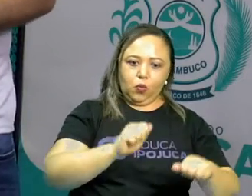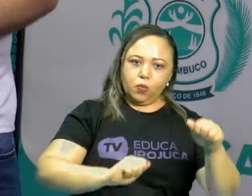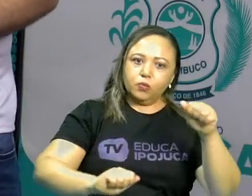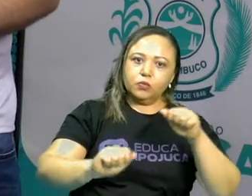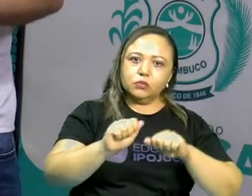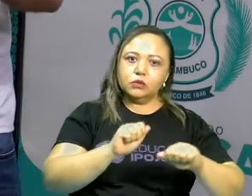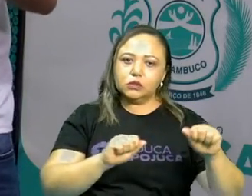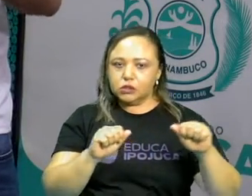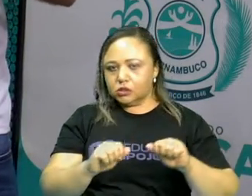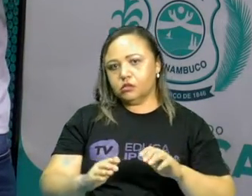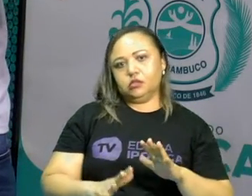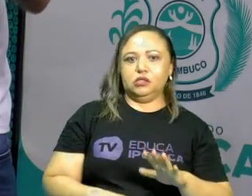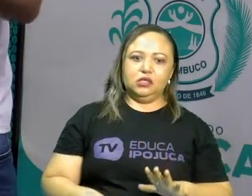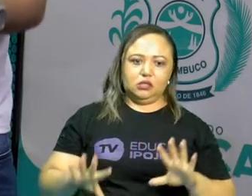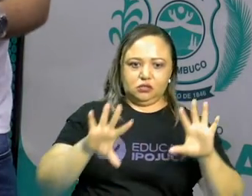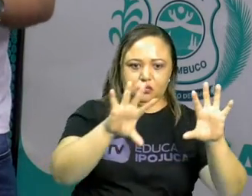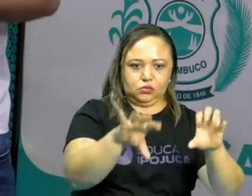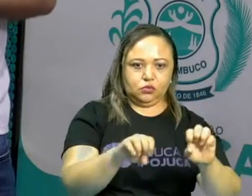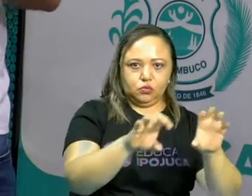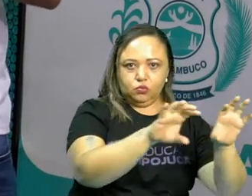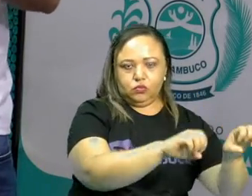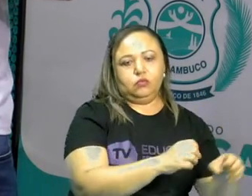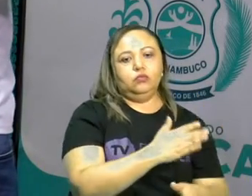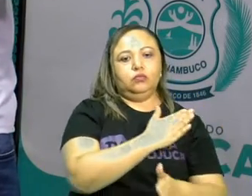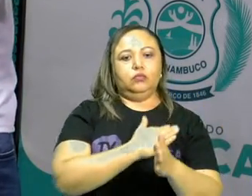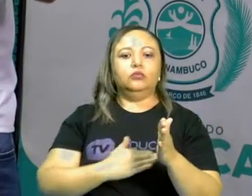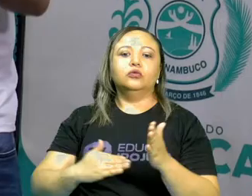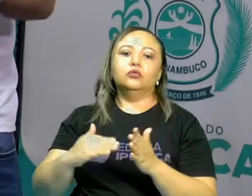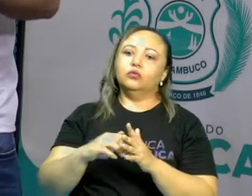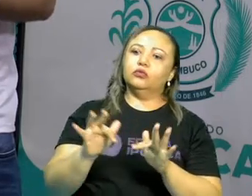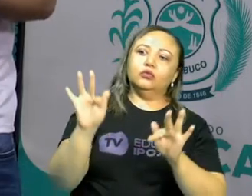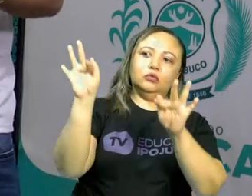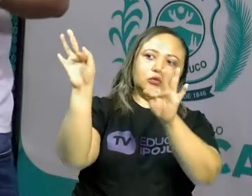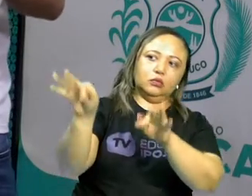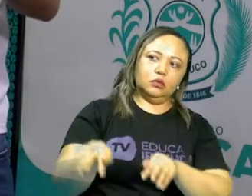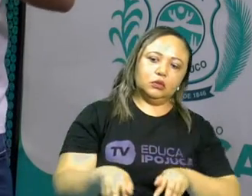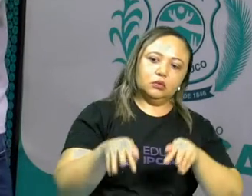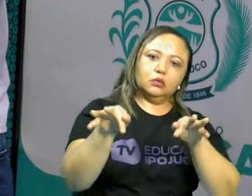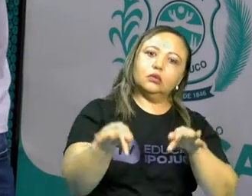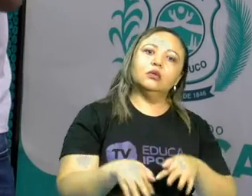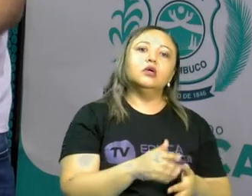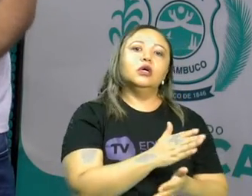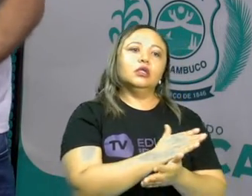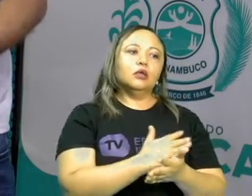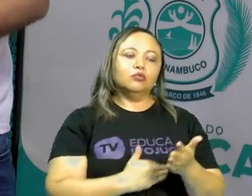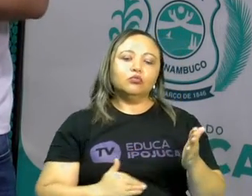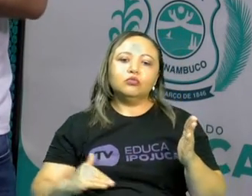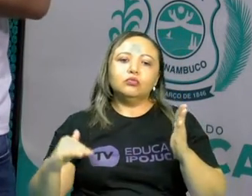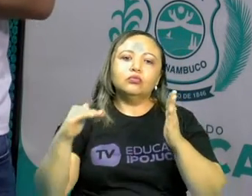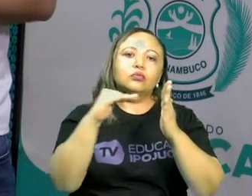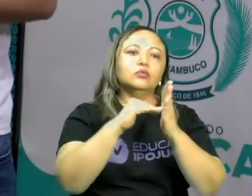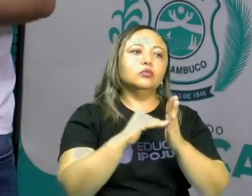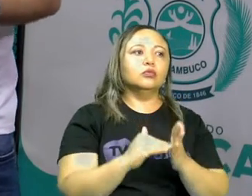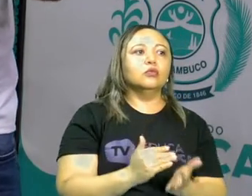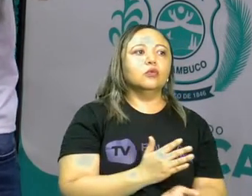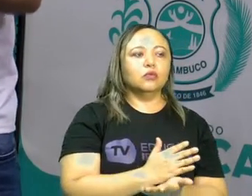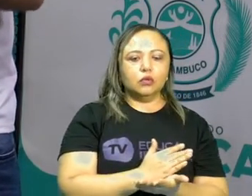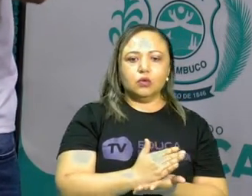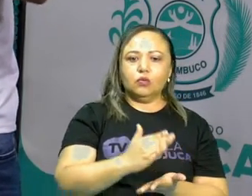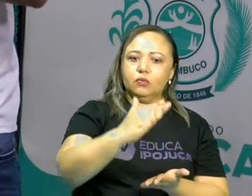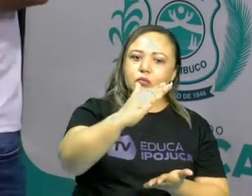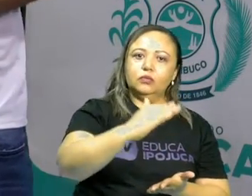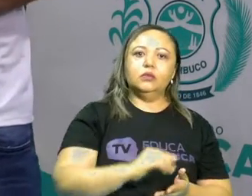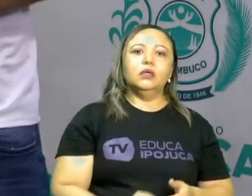absolutistas. Então, esse fator vai fazer com que a Idade Moderna, ela se caracterize